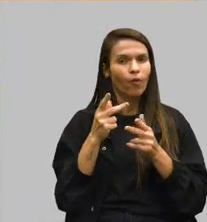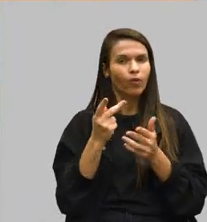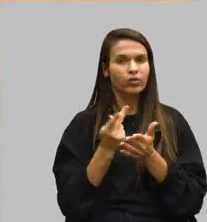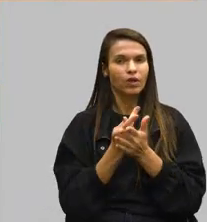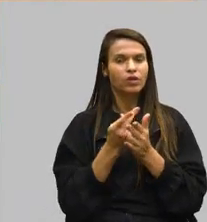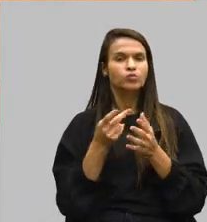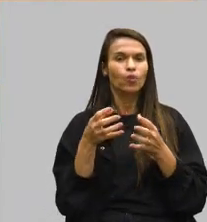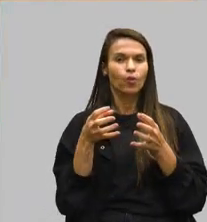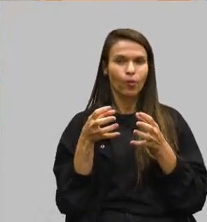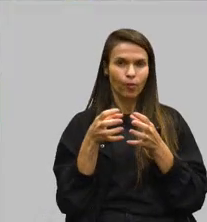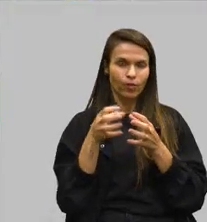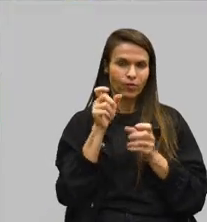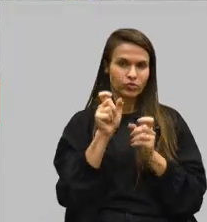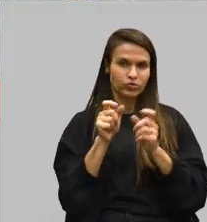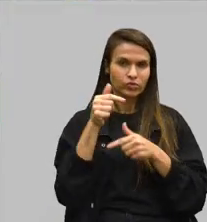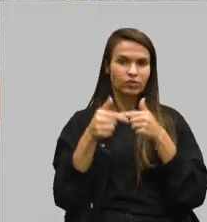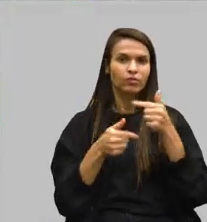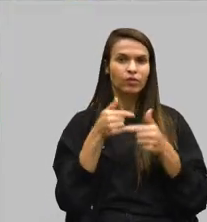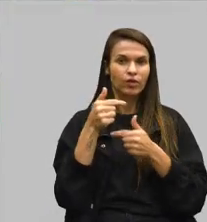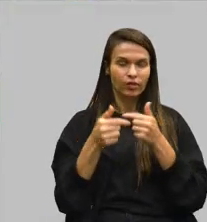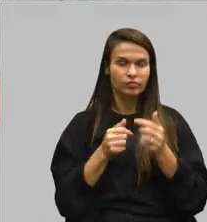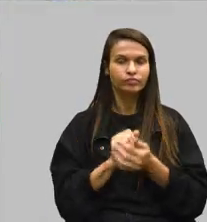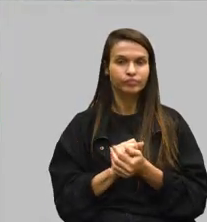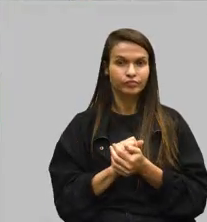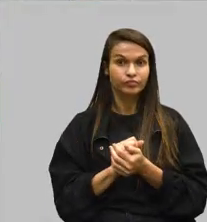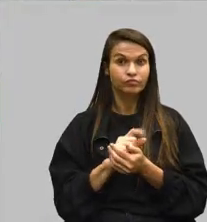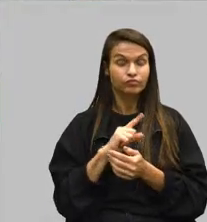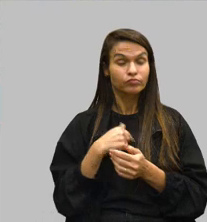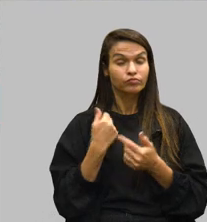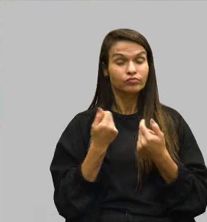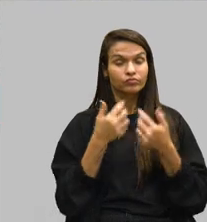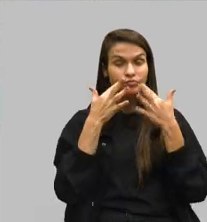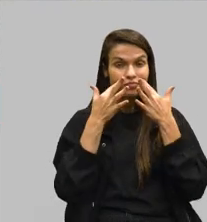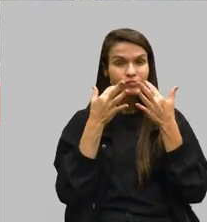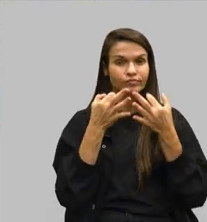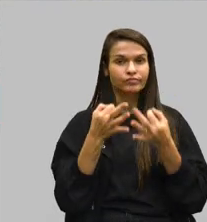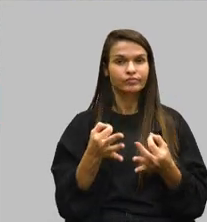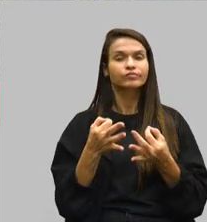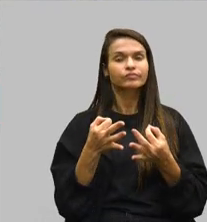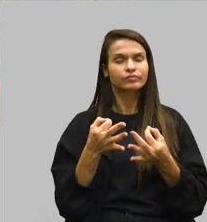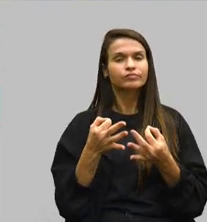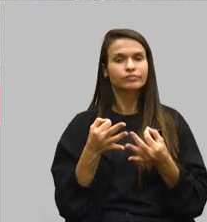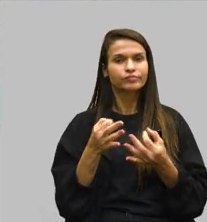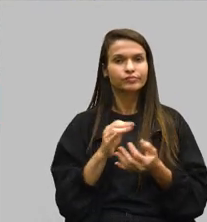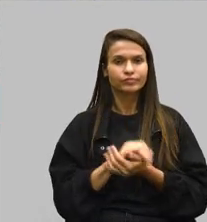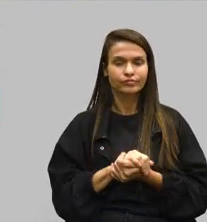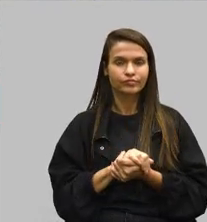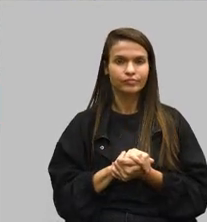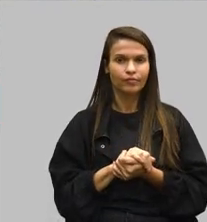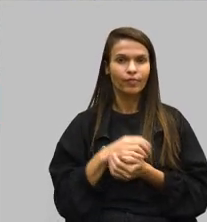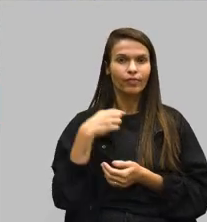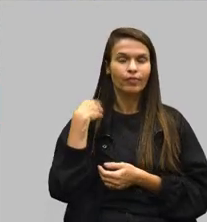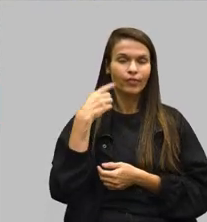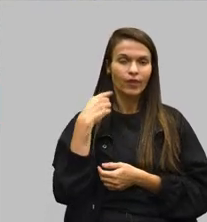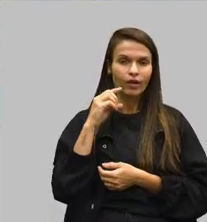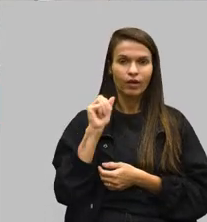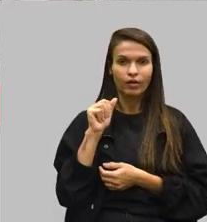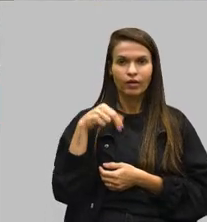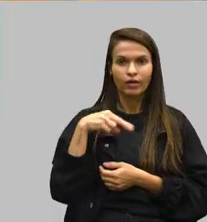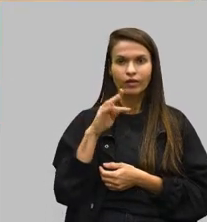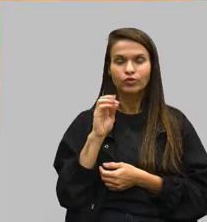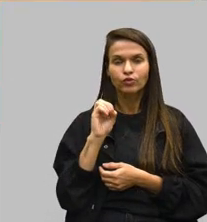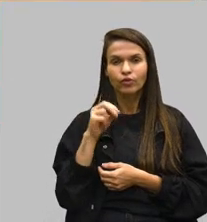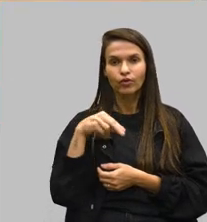trabalho grande que precisa fazer, mas estou atento a essa situação. Deputado Antônio Carlos, até dois Só para